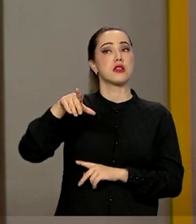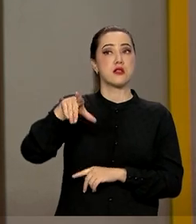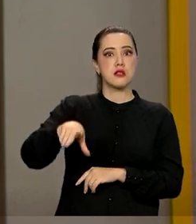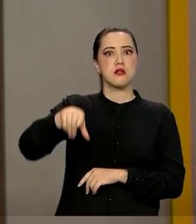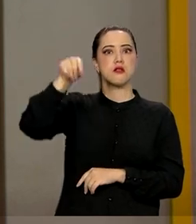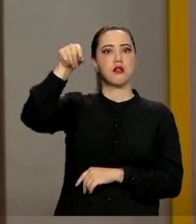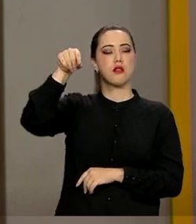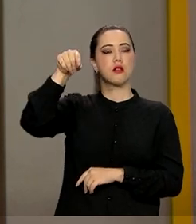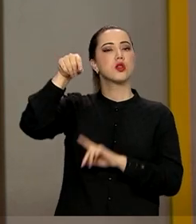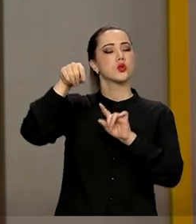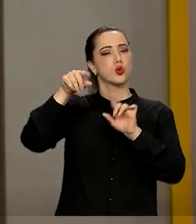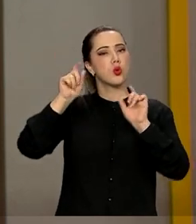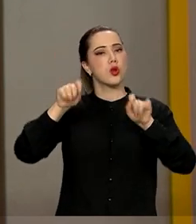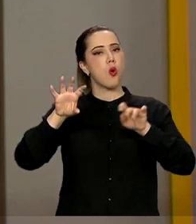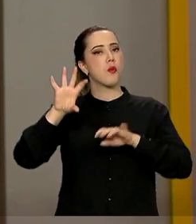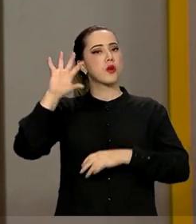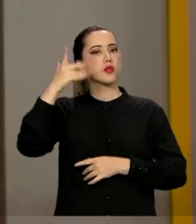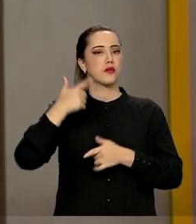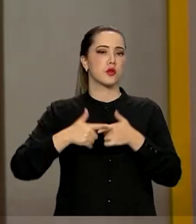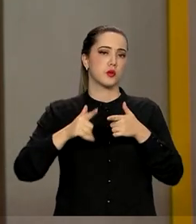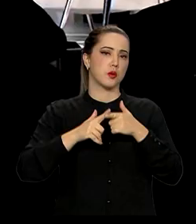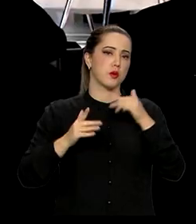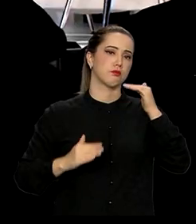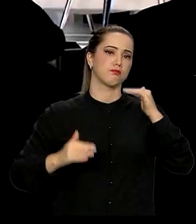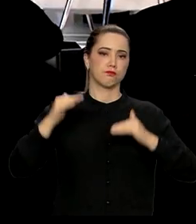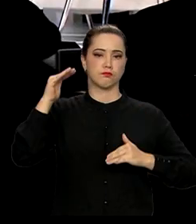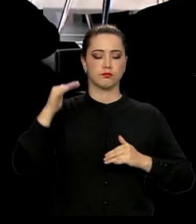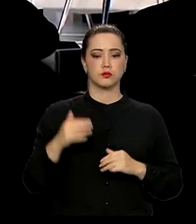concretas para diminuir as desigualdades.